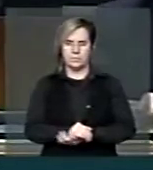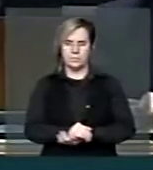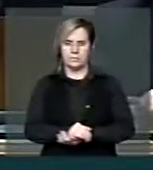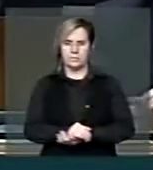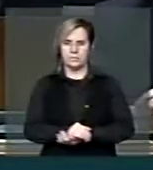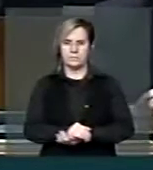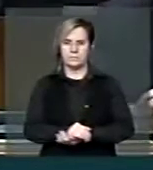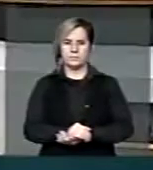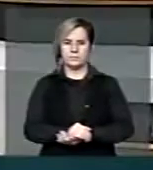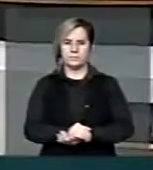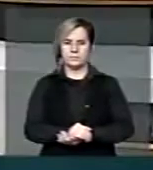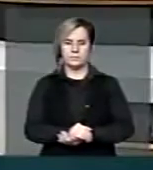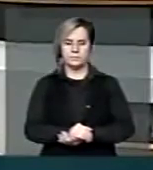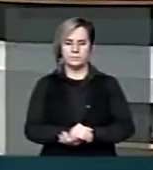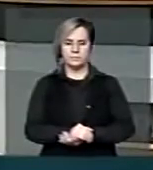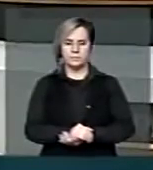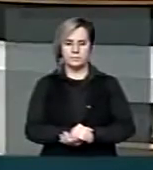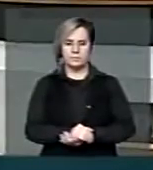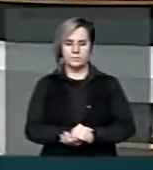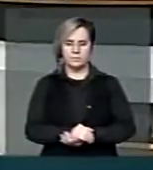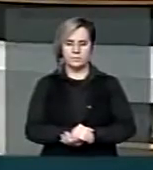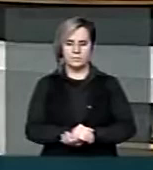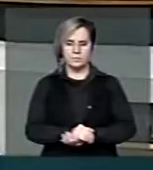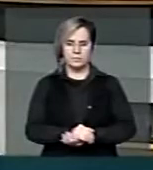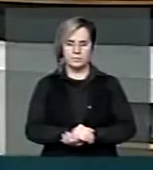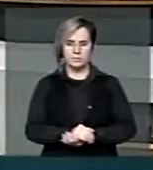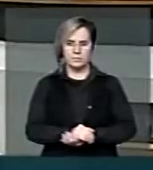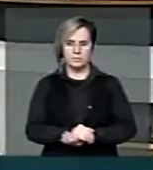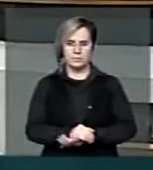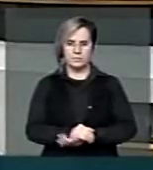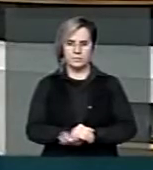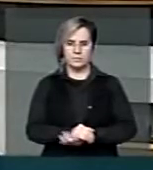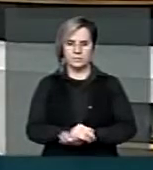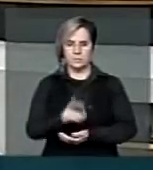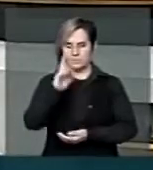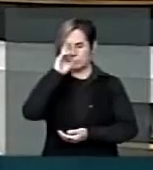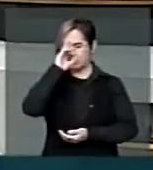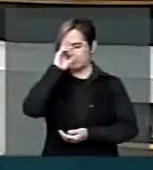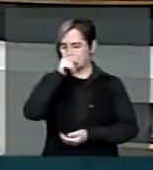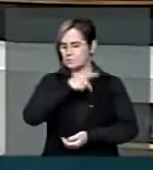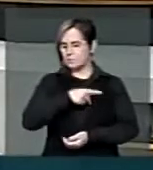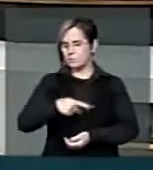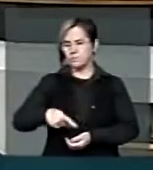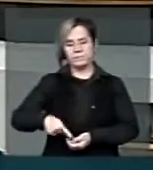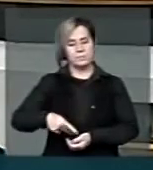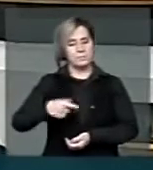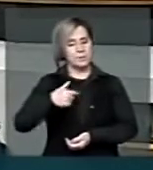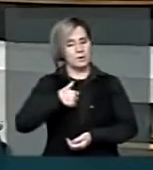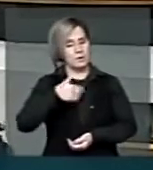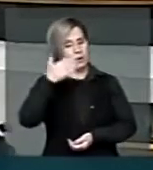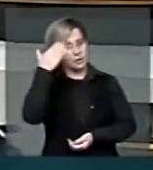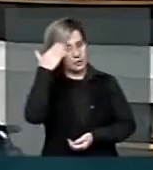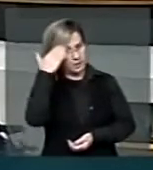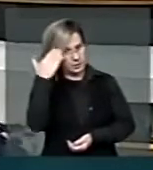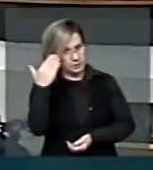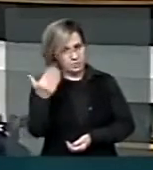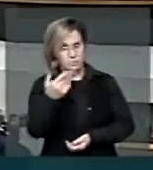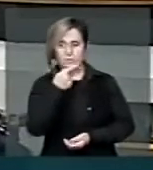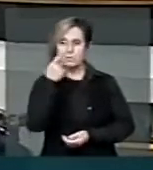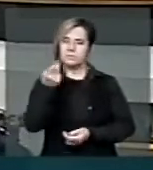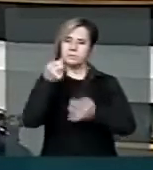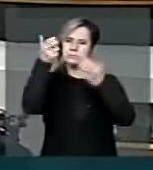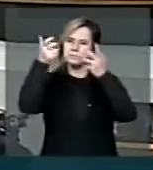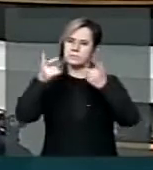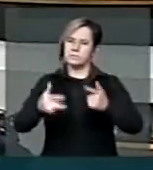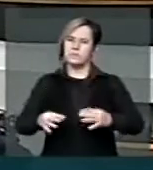agradeço pelas colocações aqui